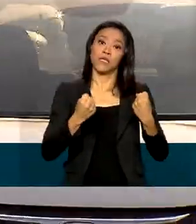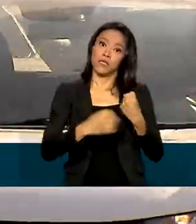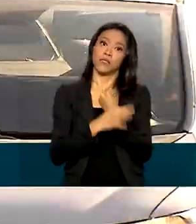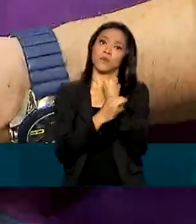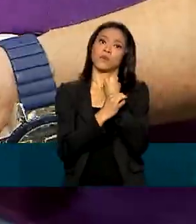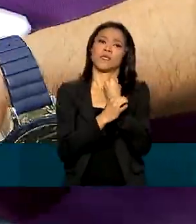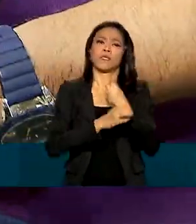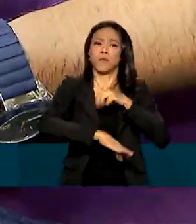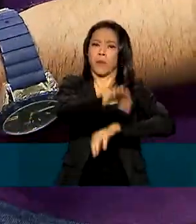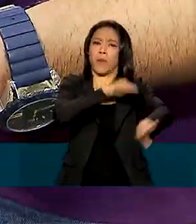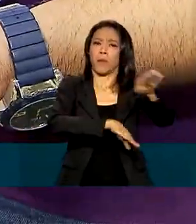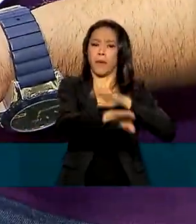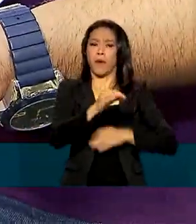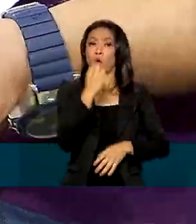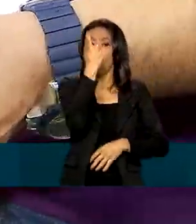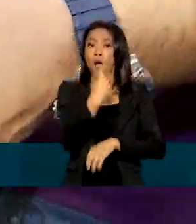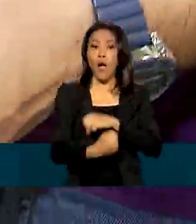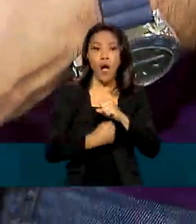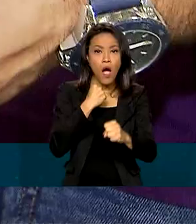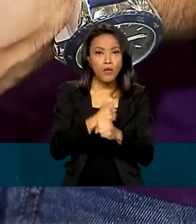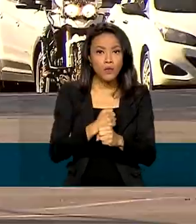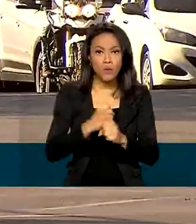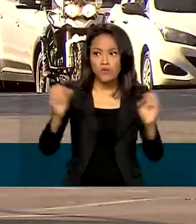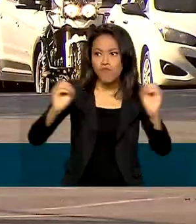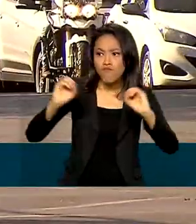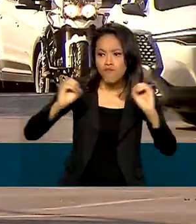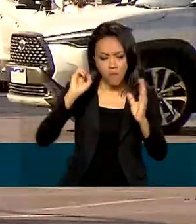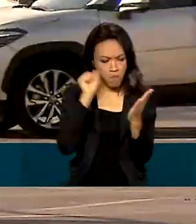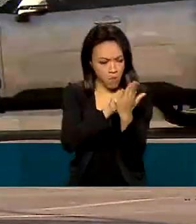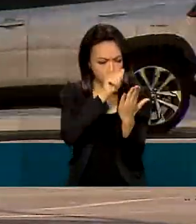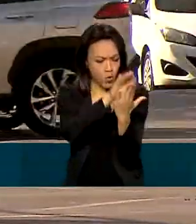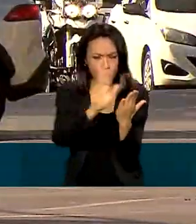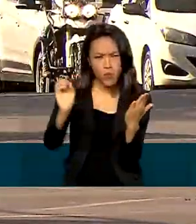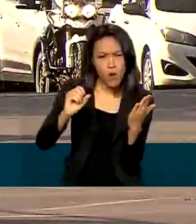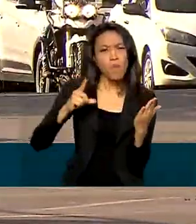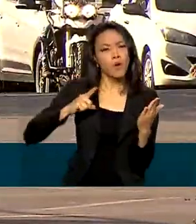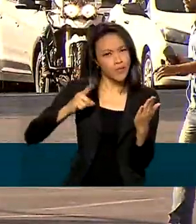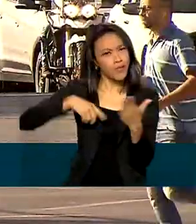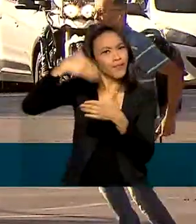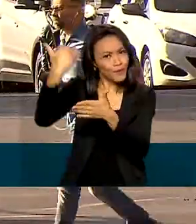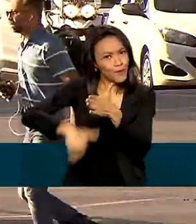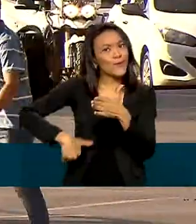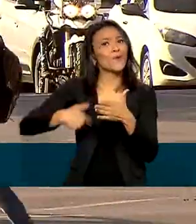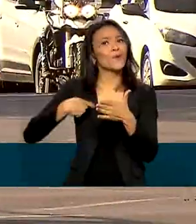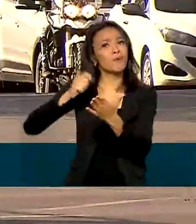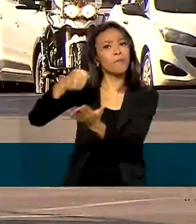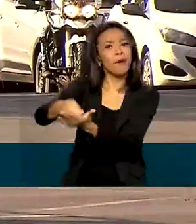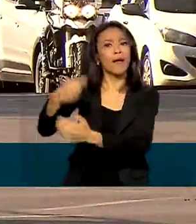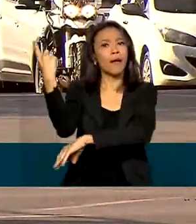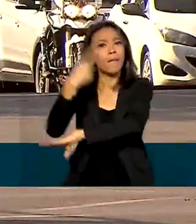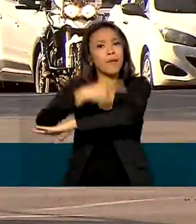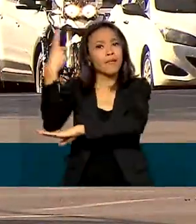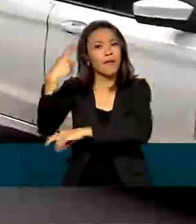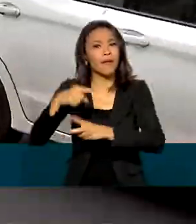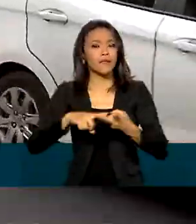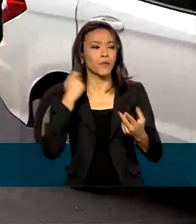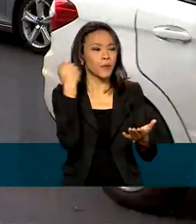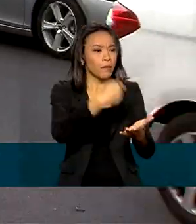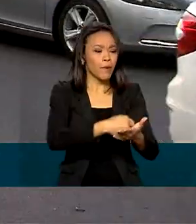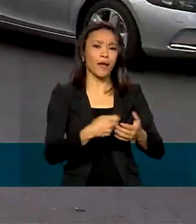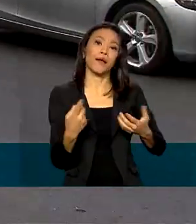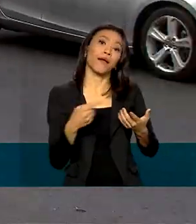trânsito. Quem passar um ano sem ser autuado pode ter descontos na hora de pagar pedágio ou estacionamento,